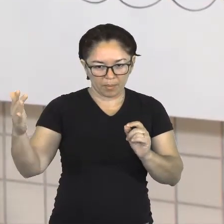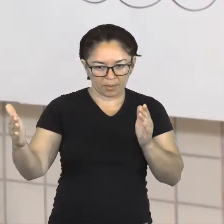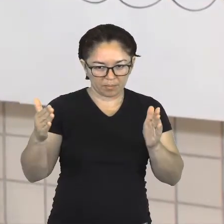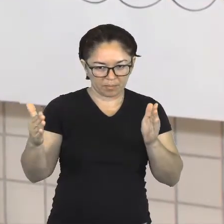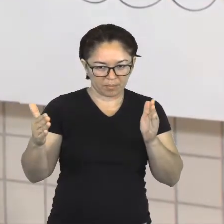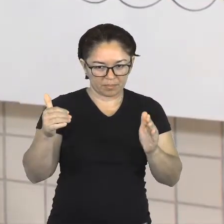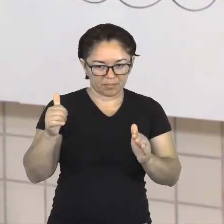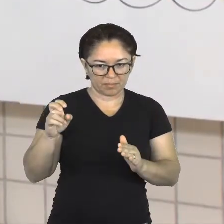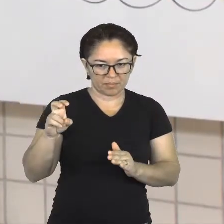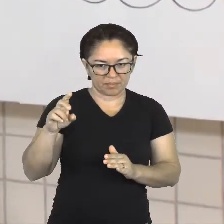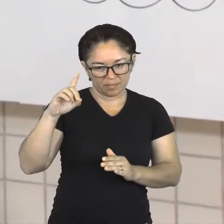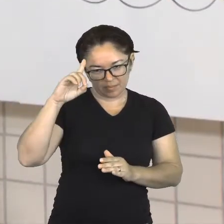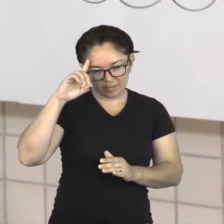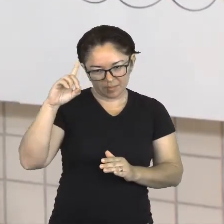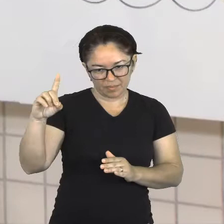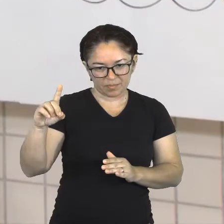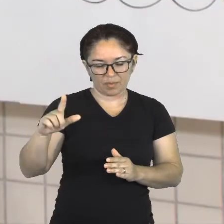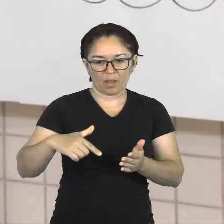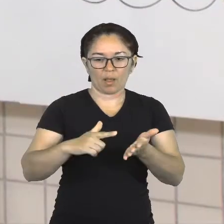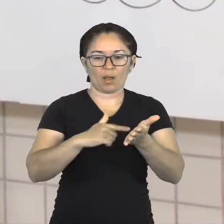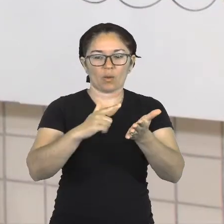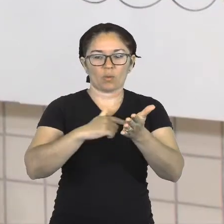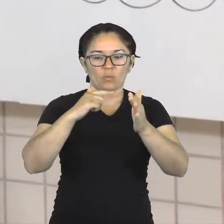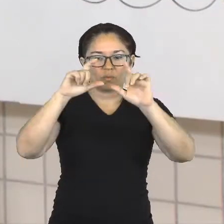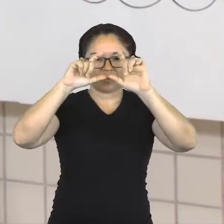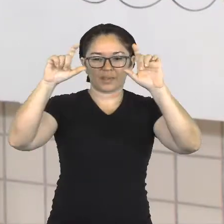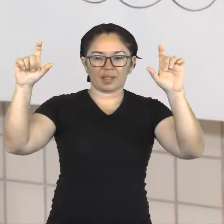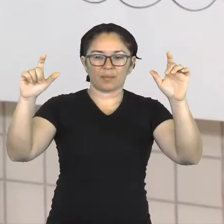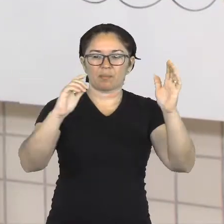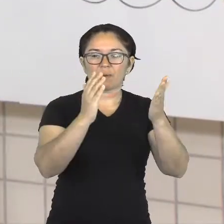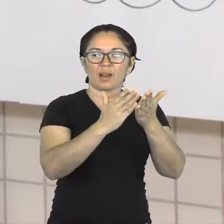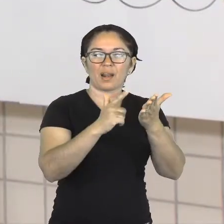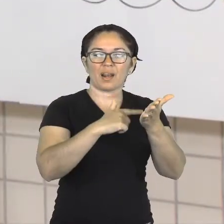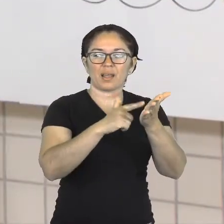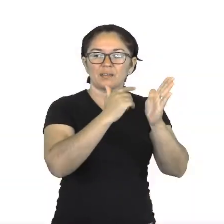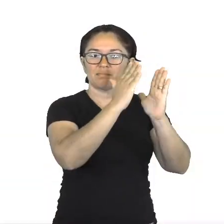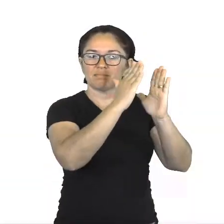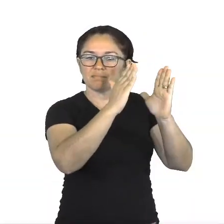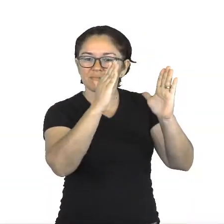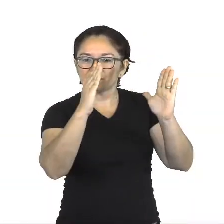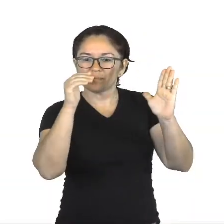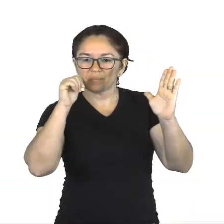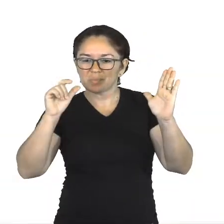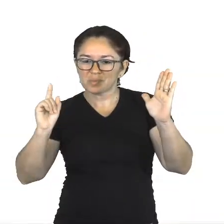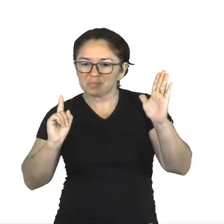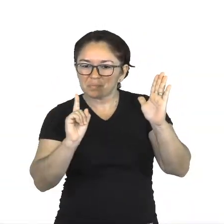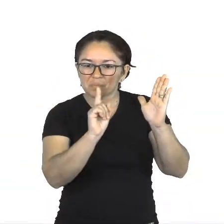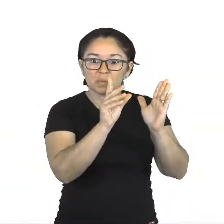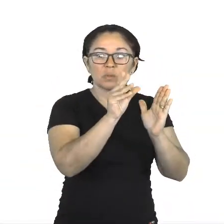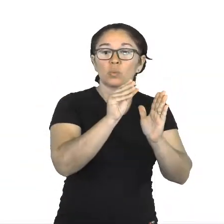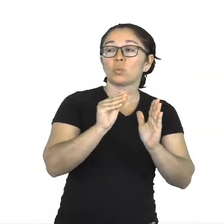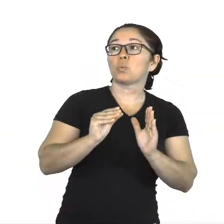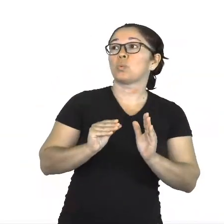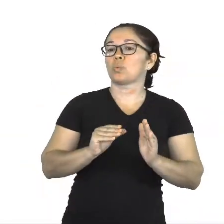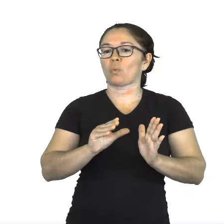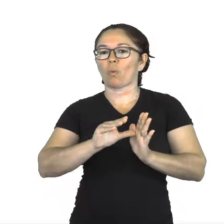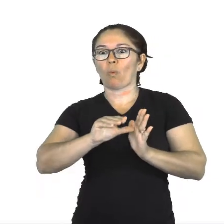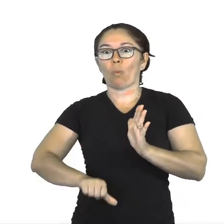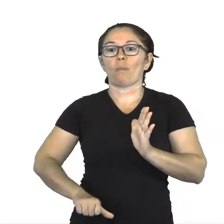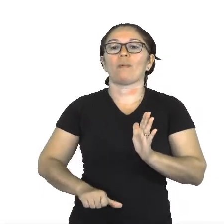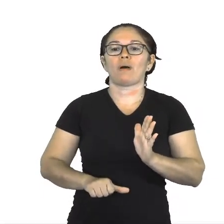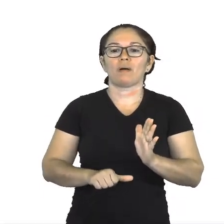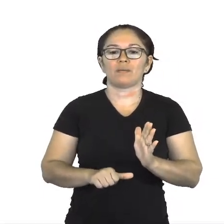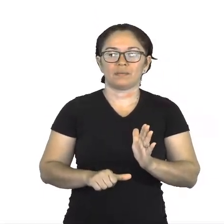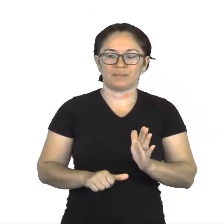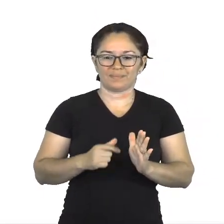A Menina que Roubava Livros de Marcos Suzaki. Então vamos ler esse livro? É